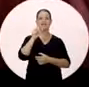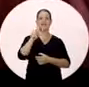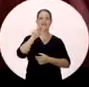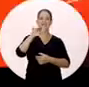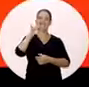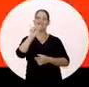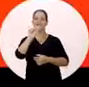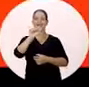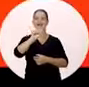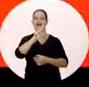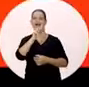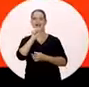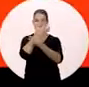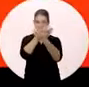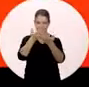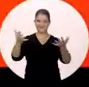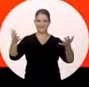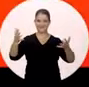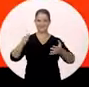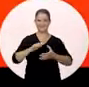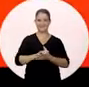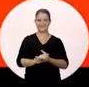Raiz, é Marília Raiz.